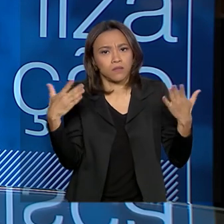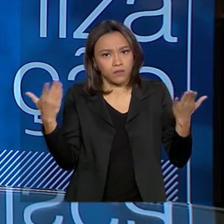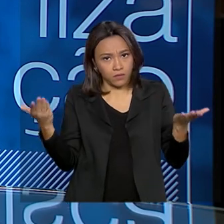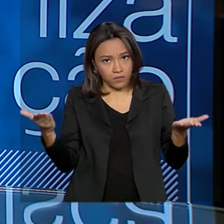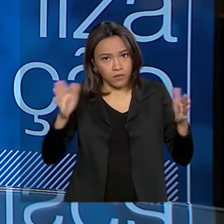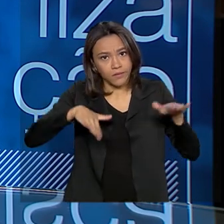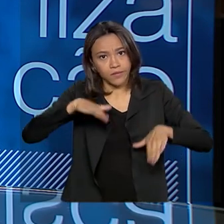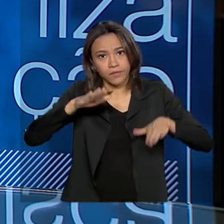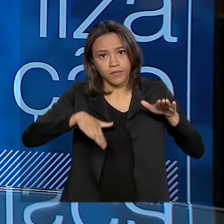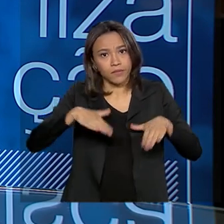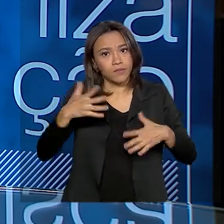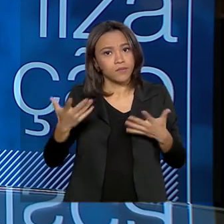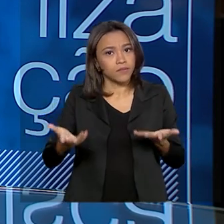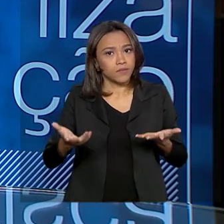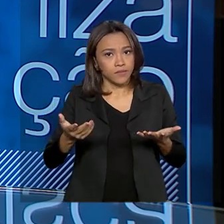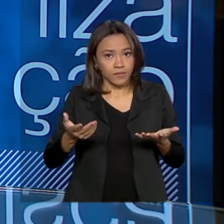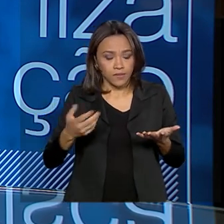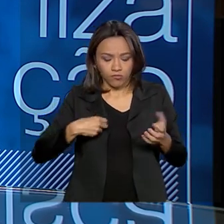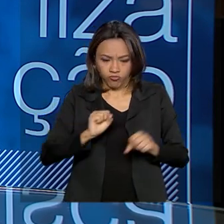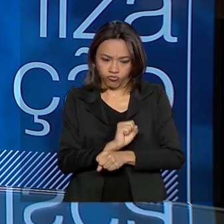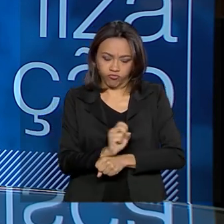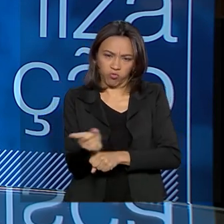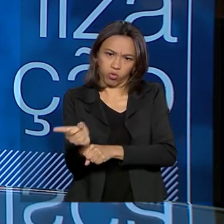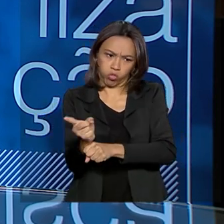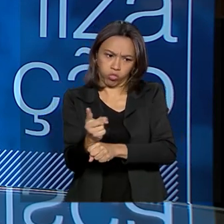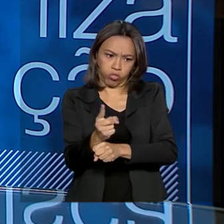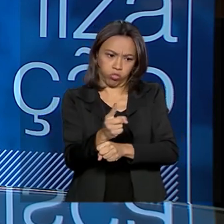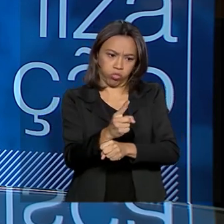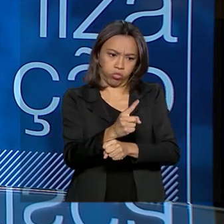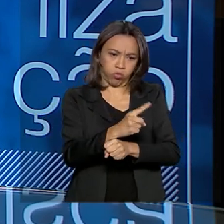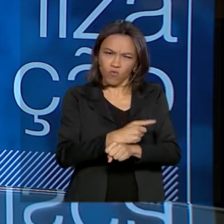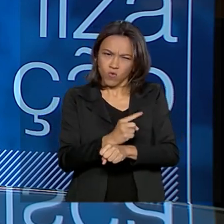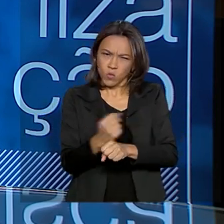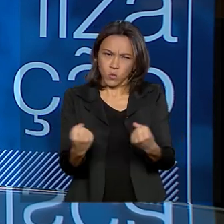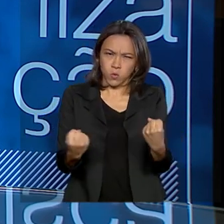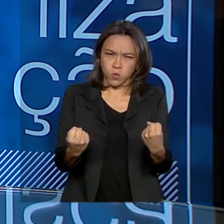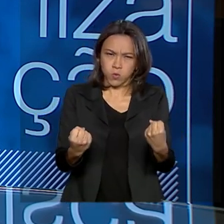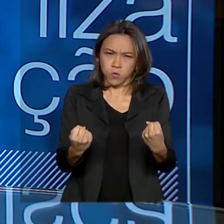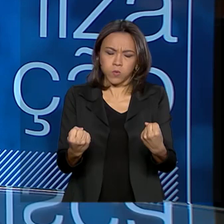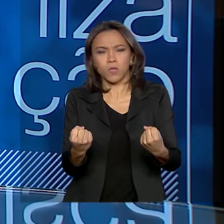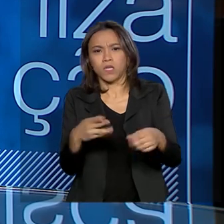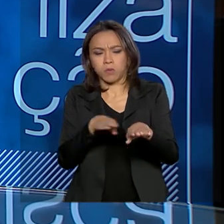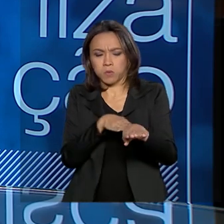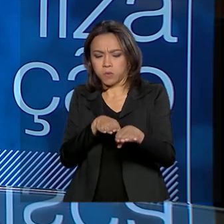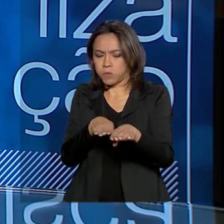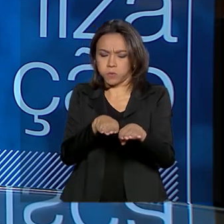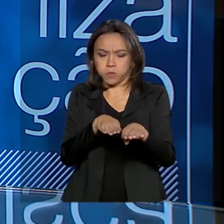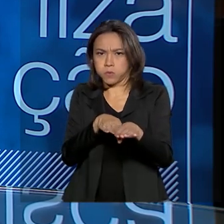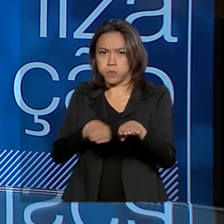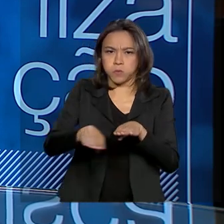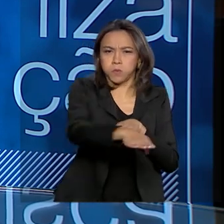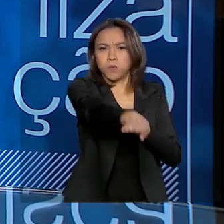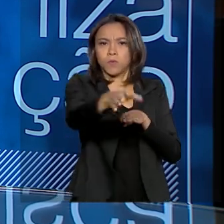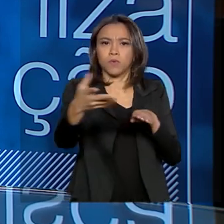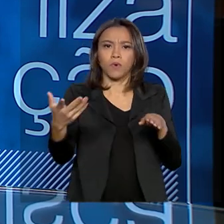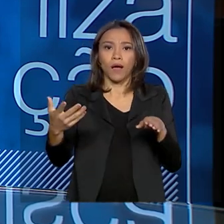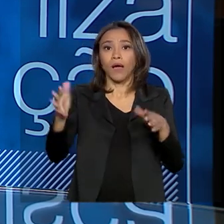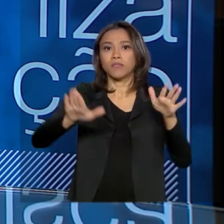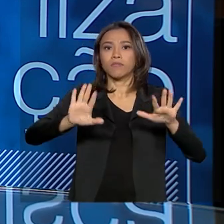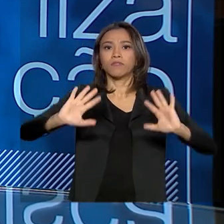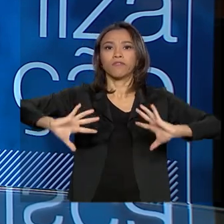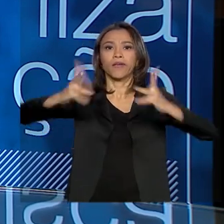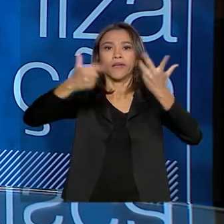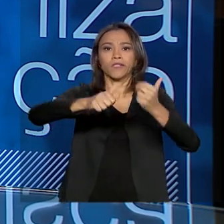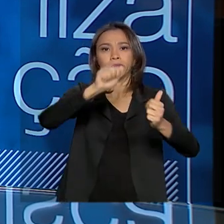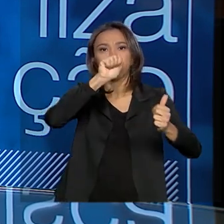e às vezes ficam ali excedendo a velocidade, fazendo ultrapassagens na dúvida, arriscada. No momento de festividade, acabam ingerindo bebida